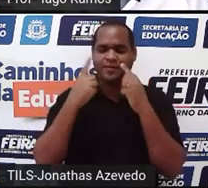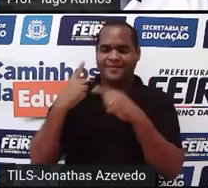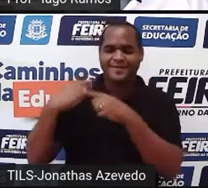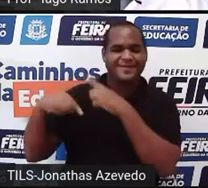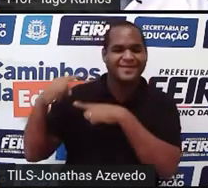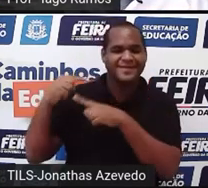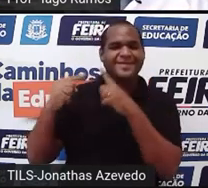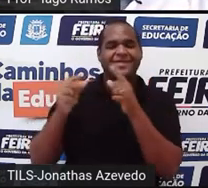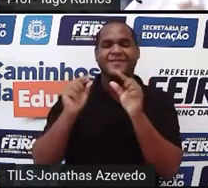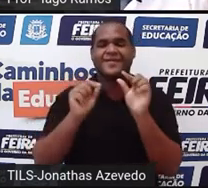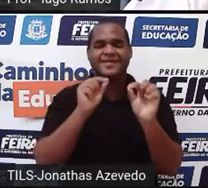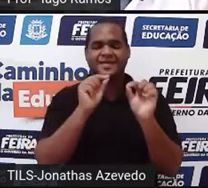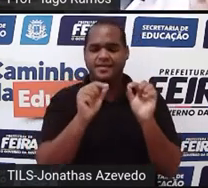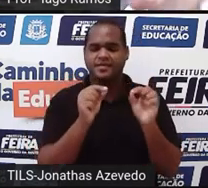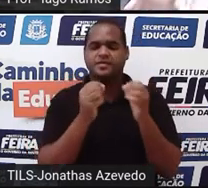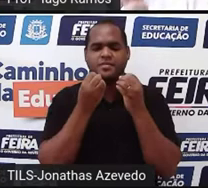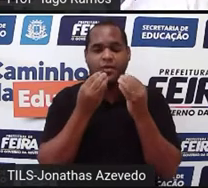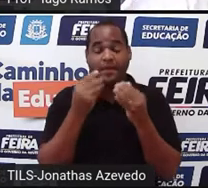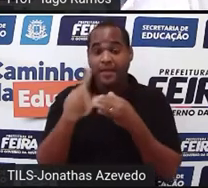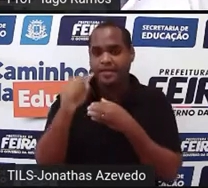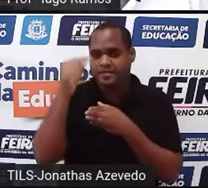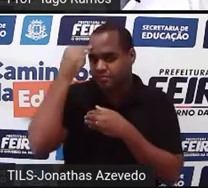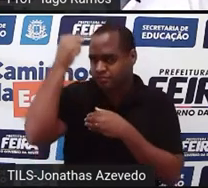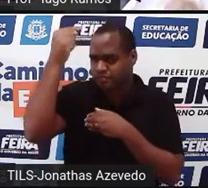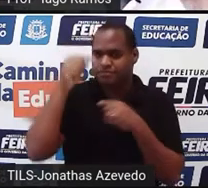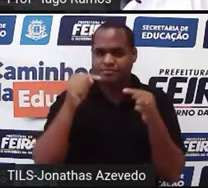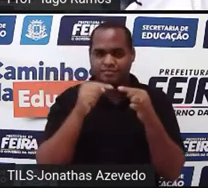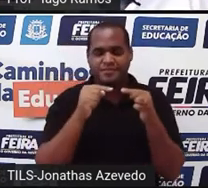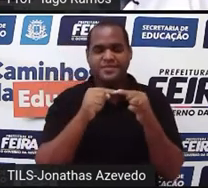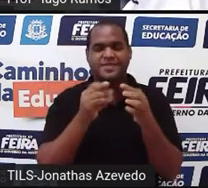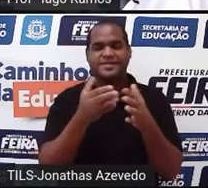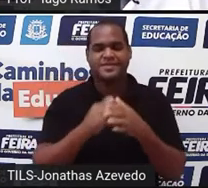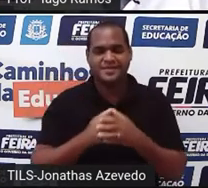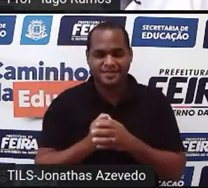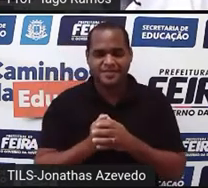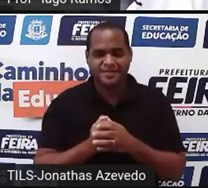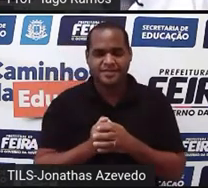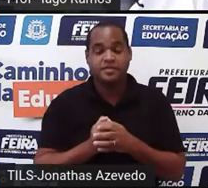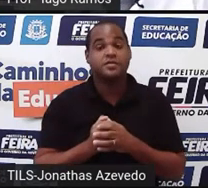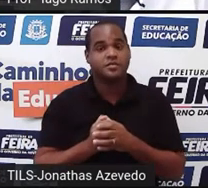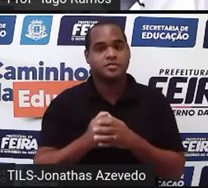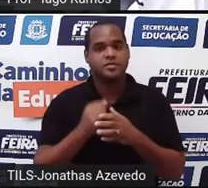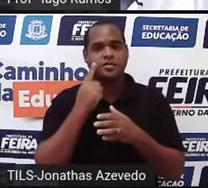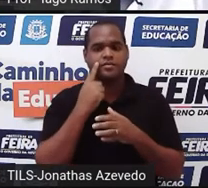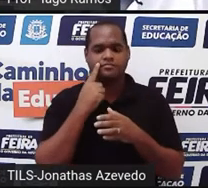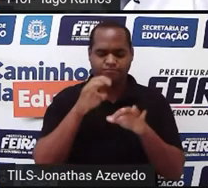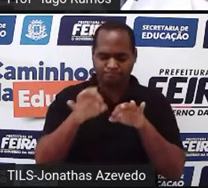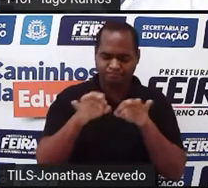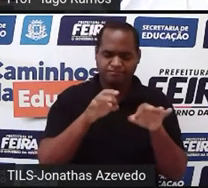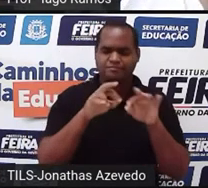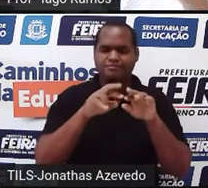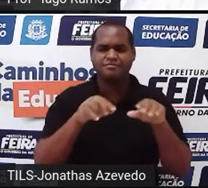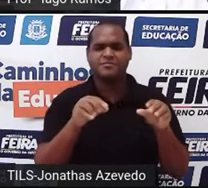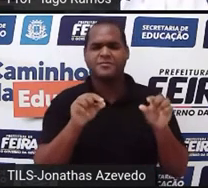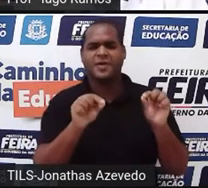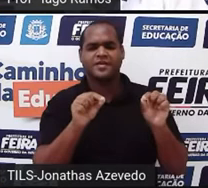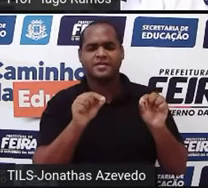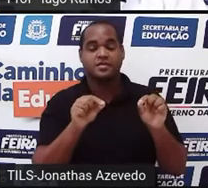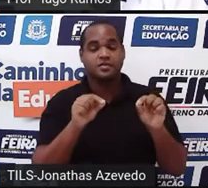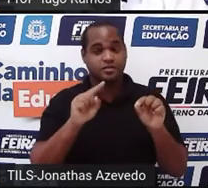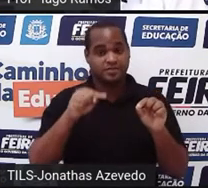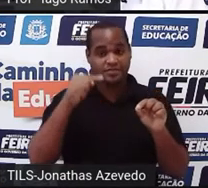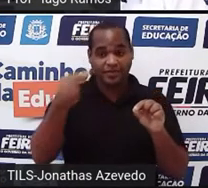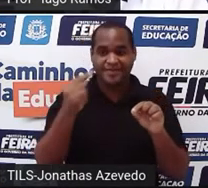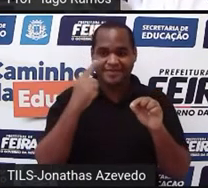anteriores, tá bom? Então, a ideia é essa, tá? E como é que vai ser esse exercício, tá? Na próxima